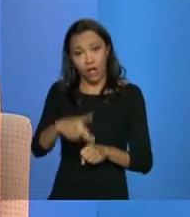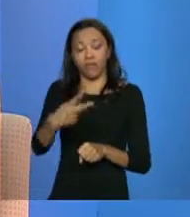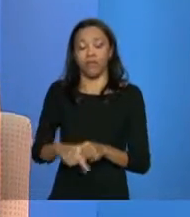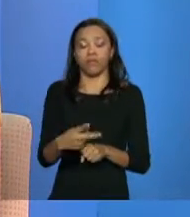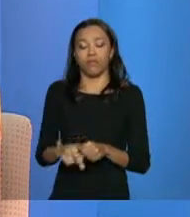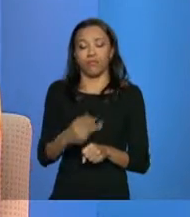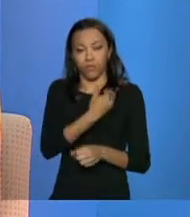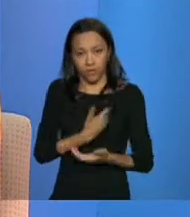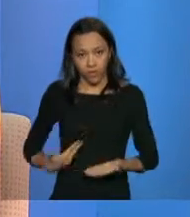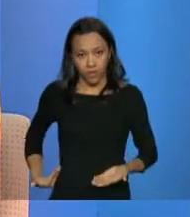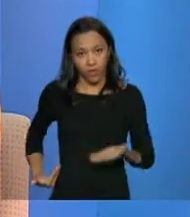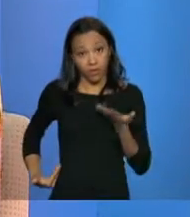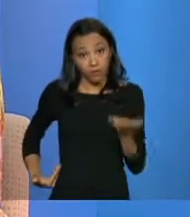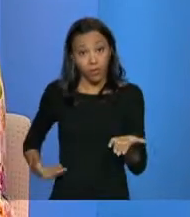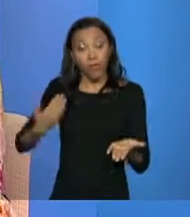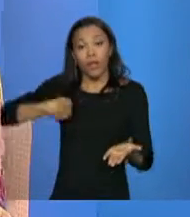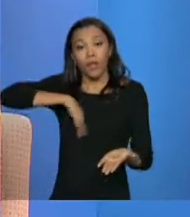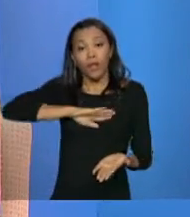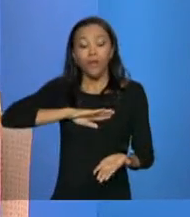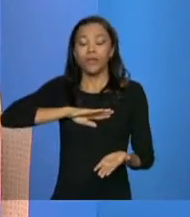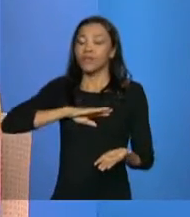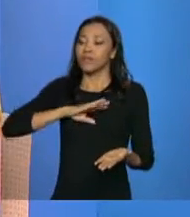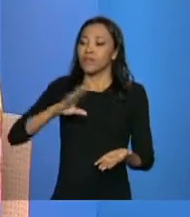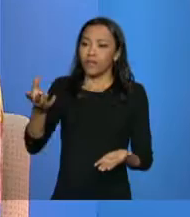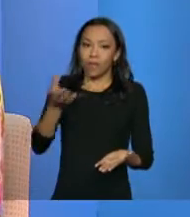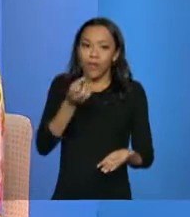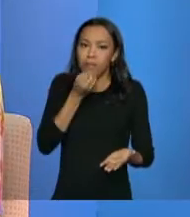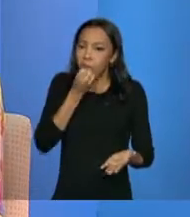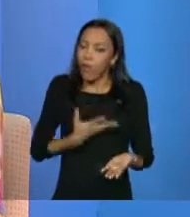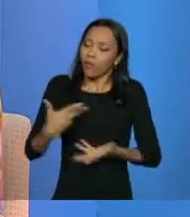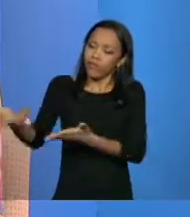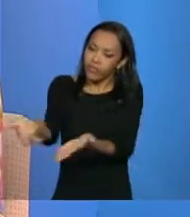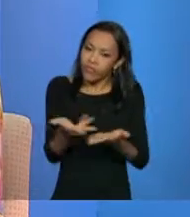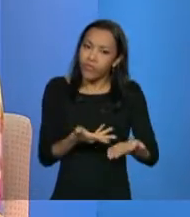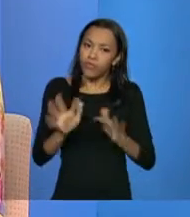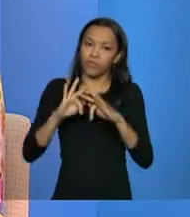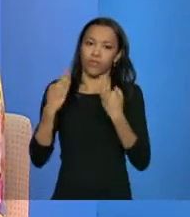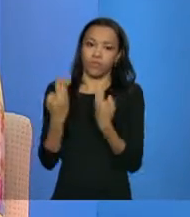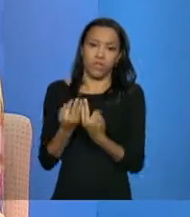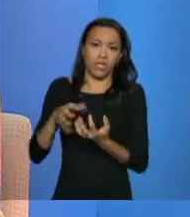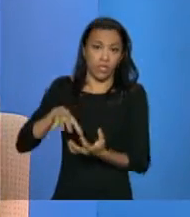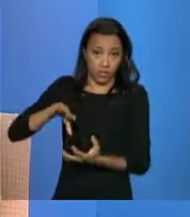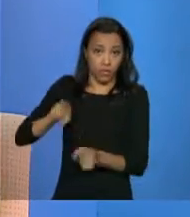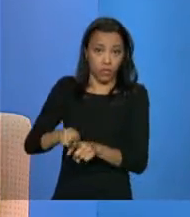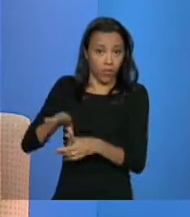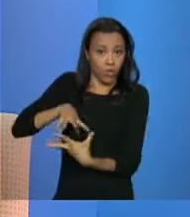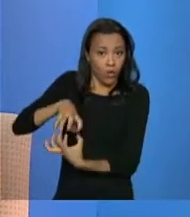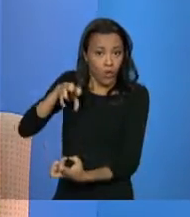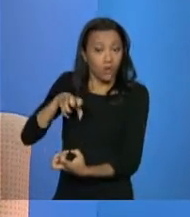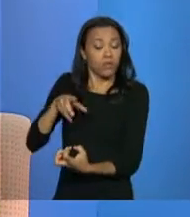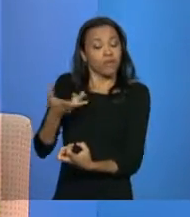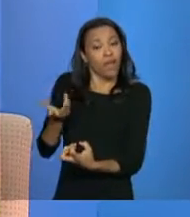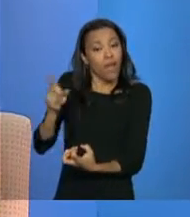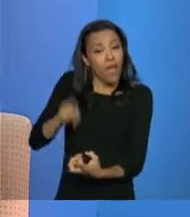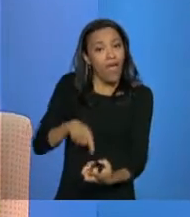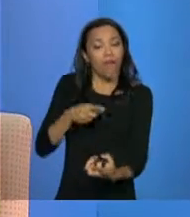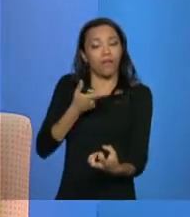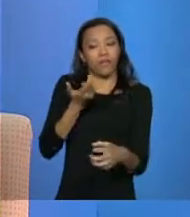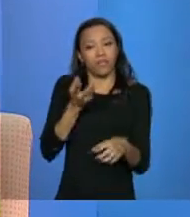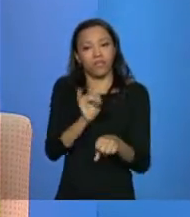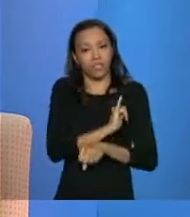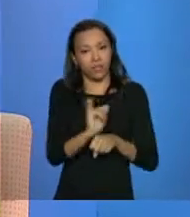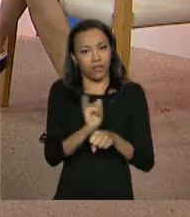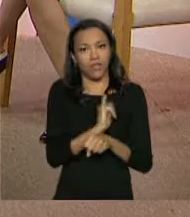nós é um grande privilégio poder contar com esse público e para os serviços de assistência, é um grande instrumento você poder